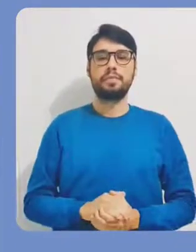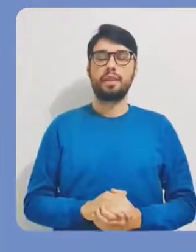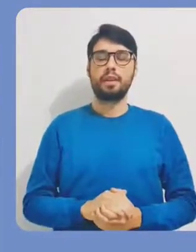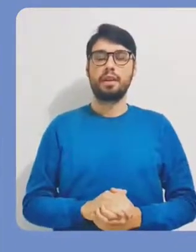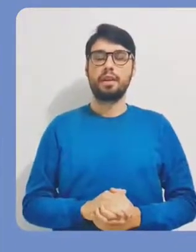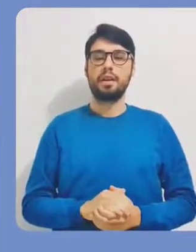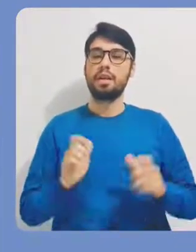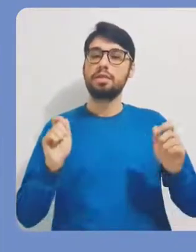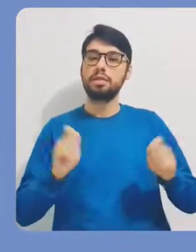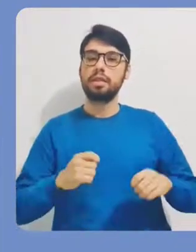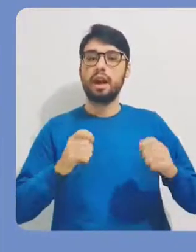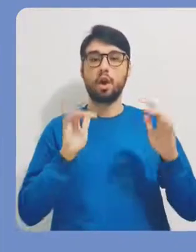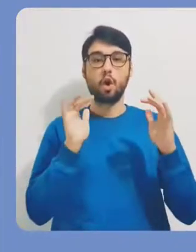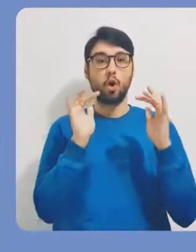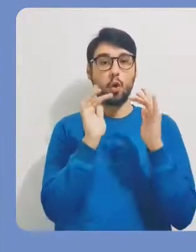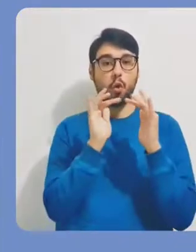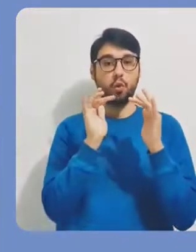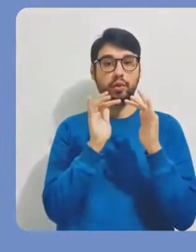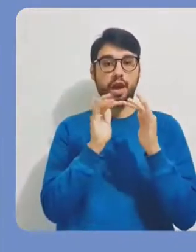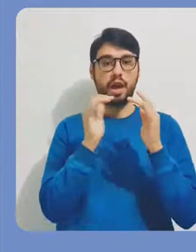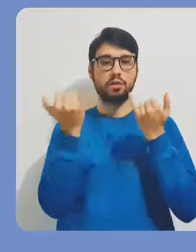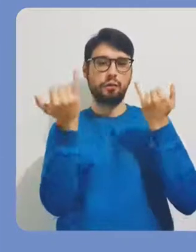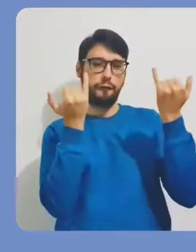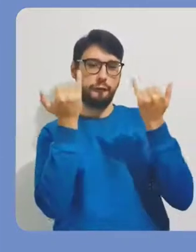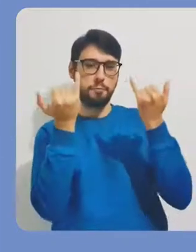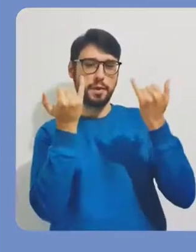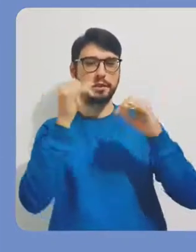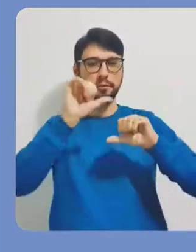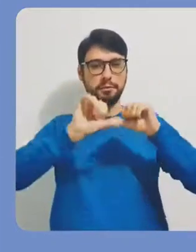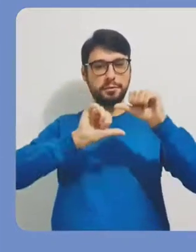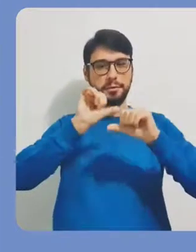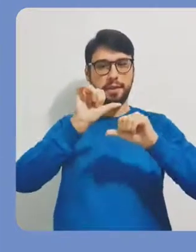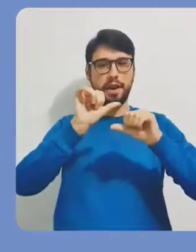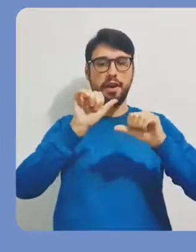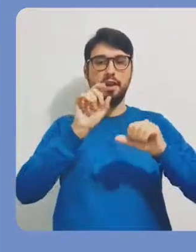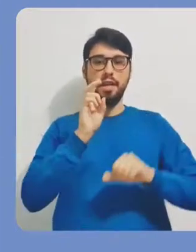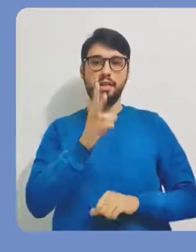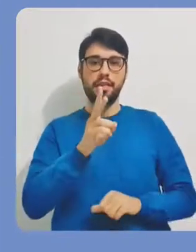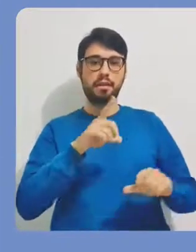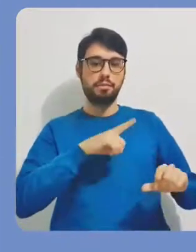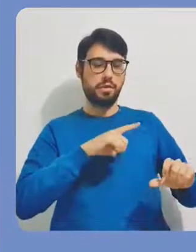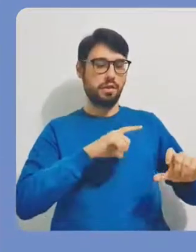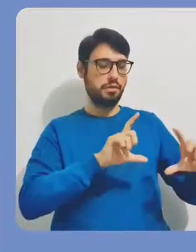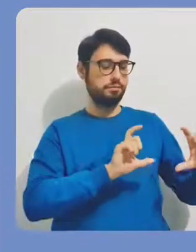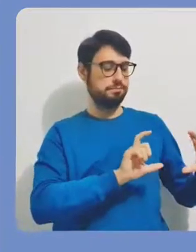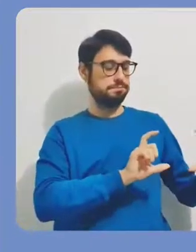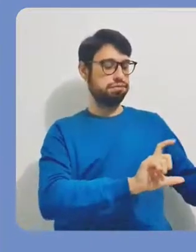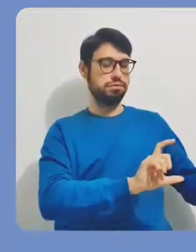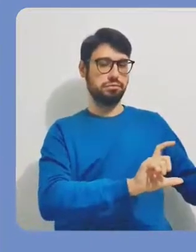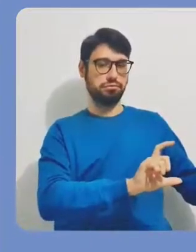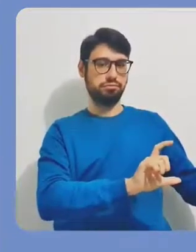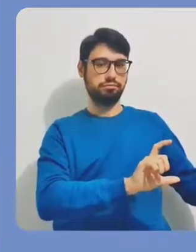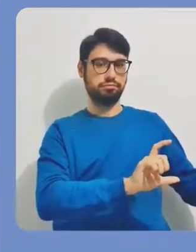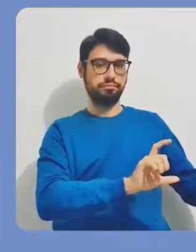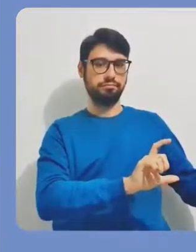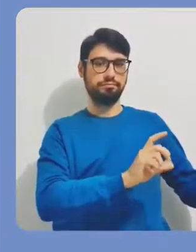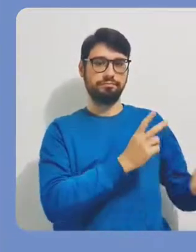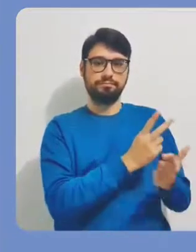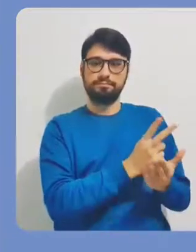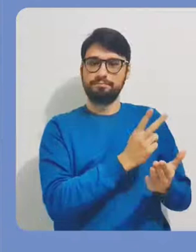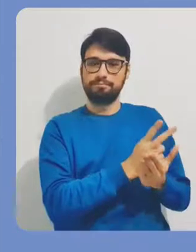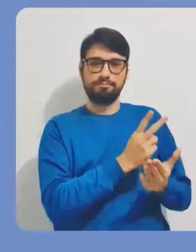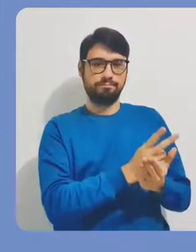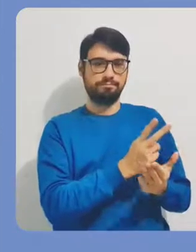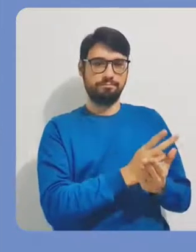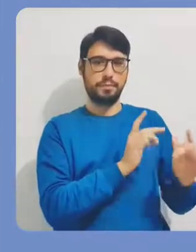Então, aqui eu posso também editar as informações de contato. As informações de contato no nosso site, elas vão aparecer aqui